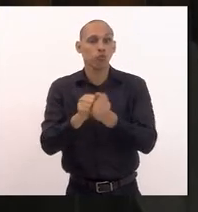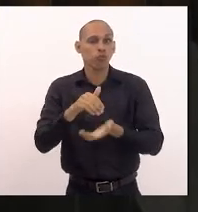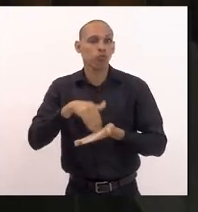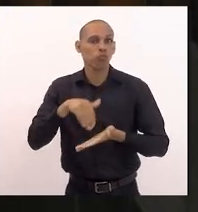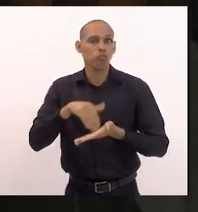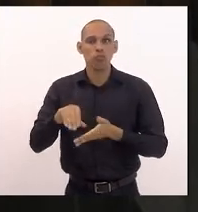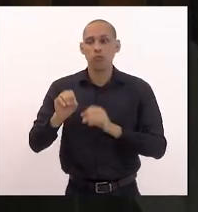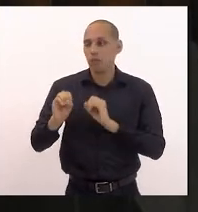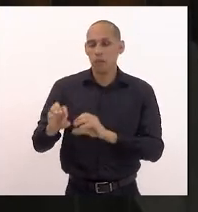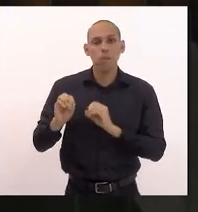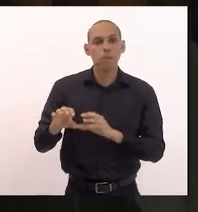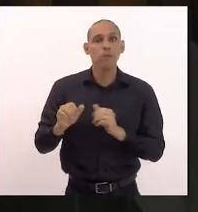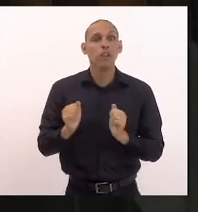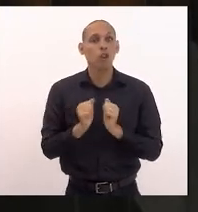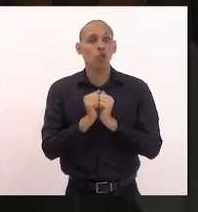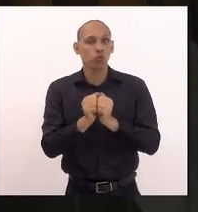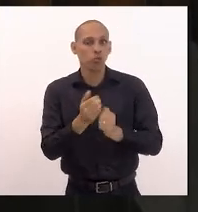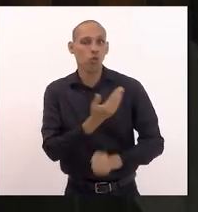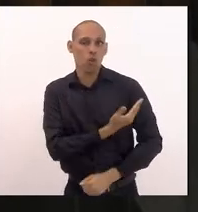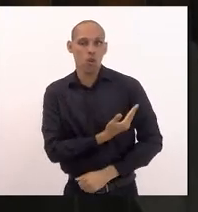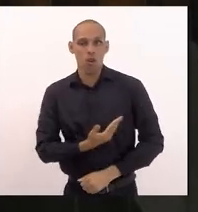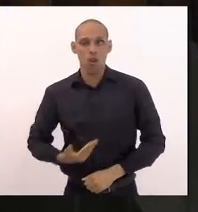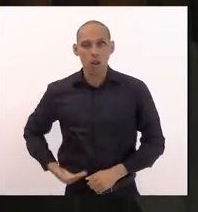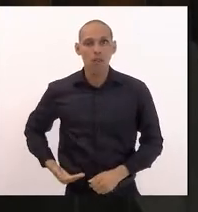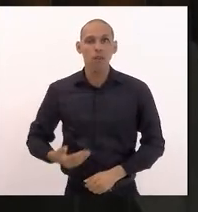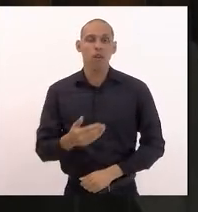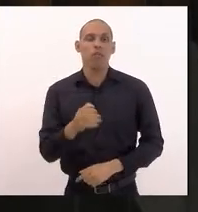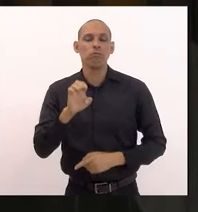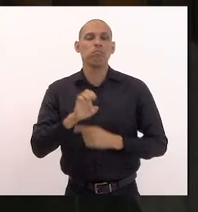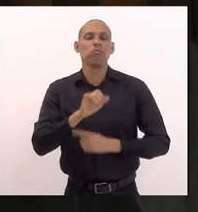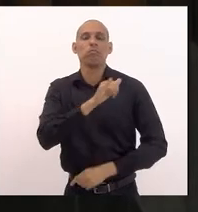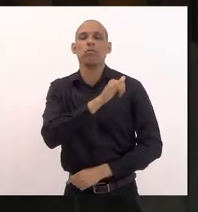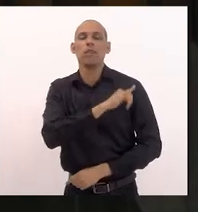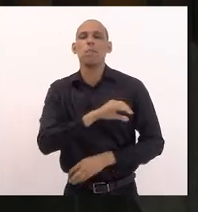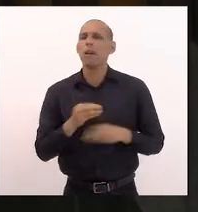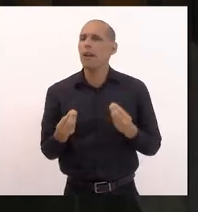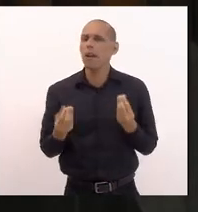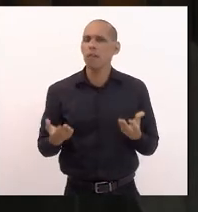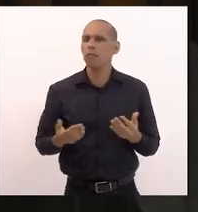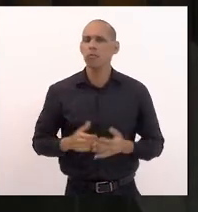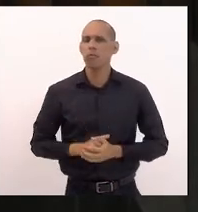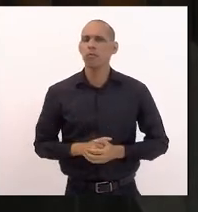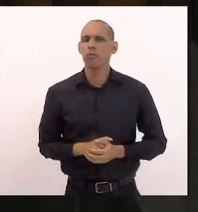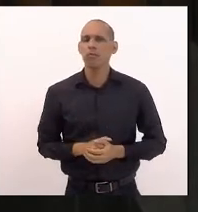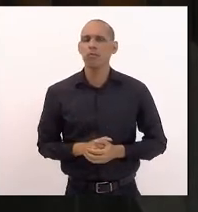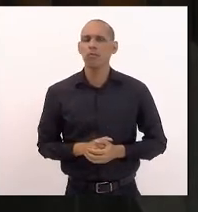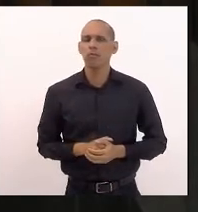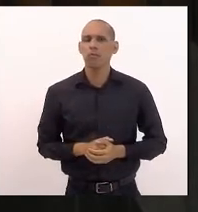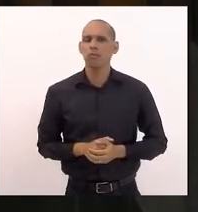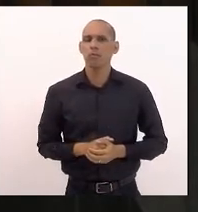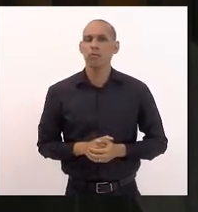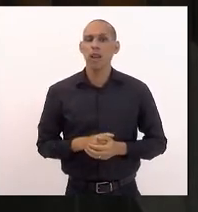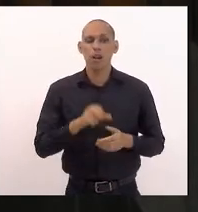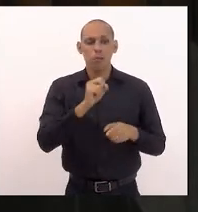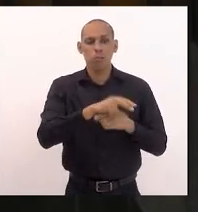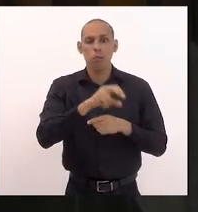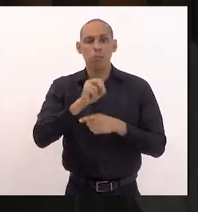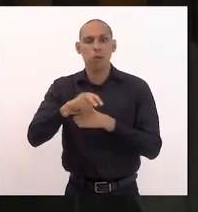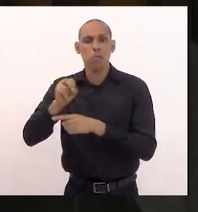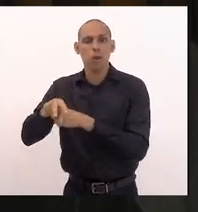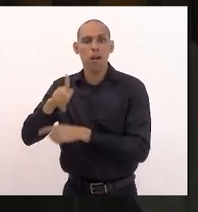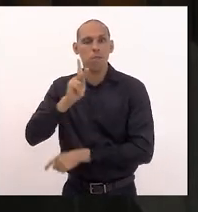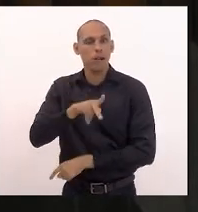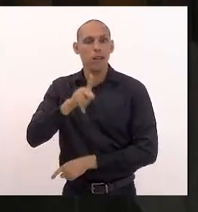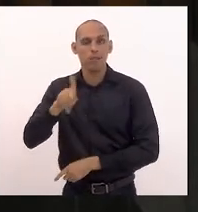ao governo do estado do Rio de Janeiro na possibilidade de completar contratar professores